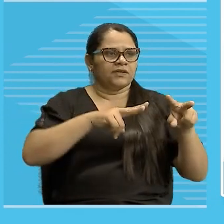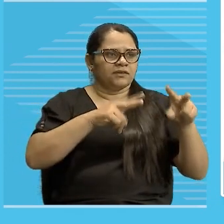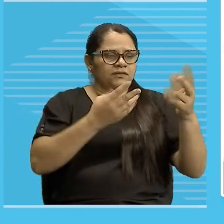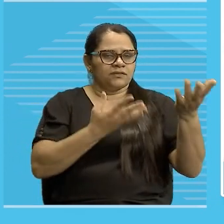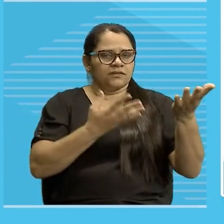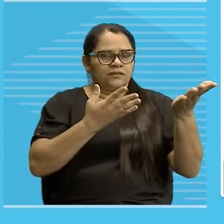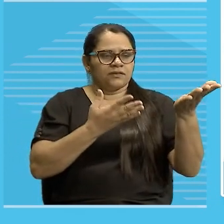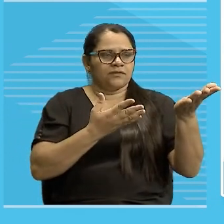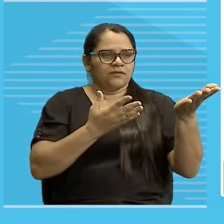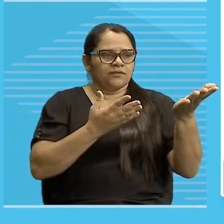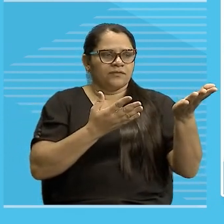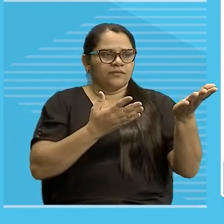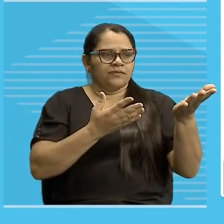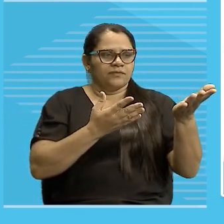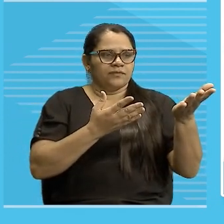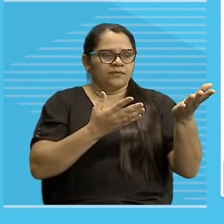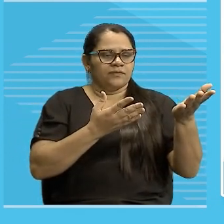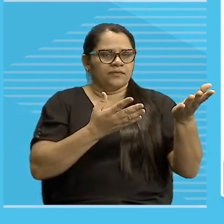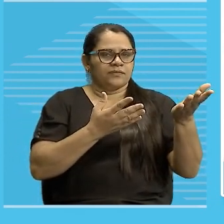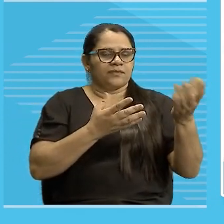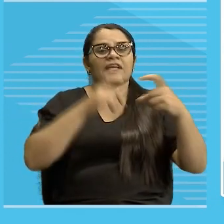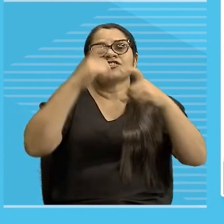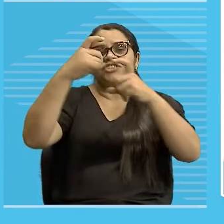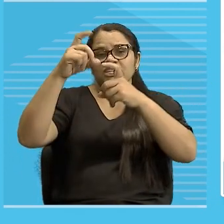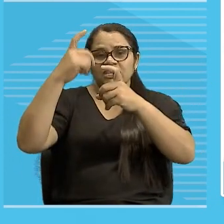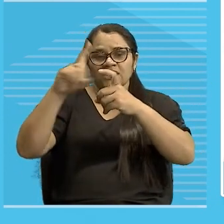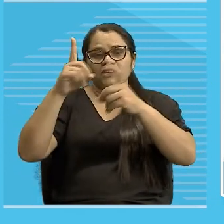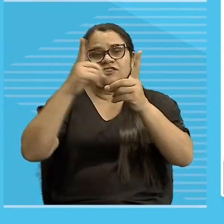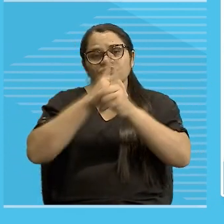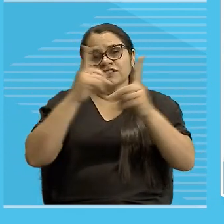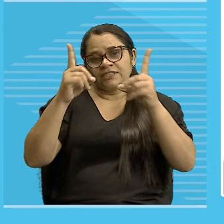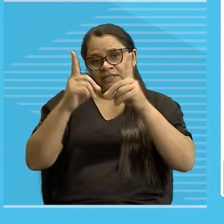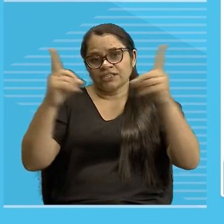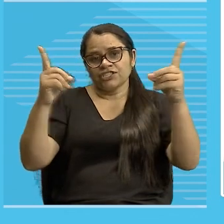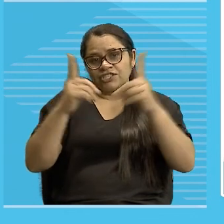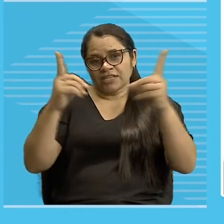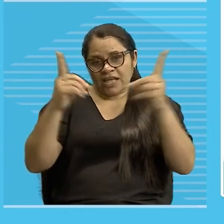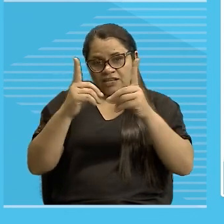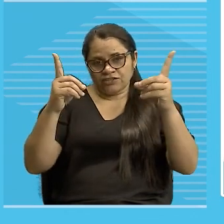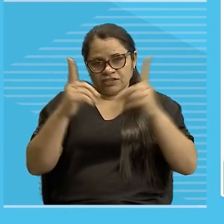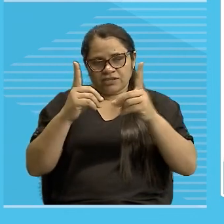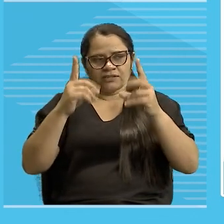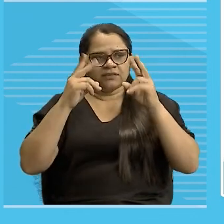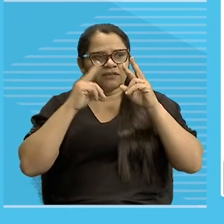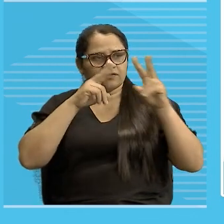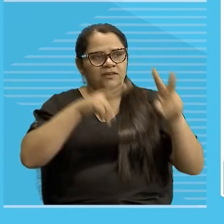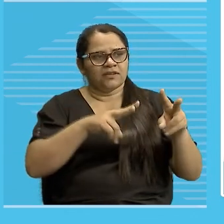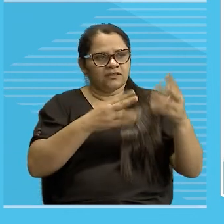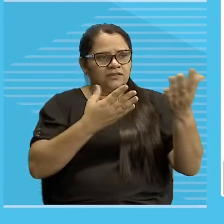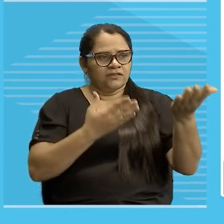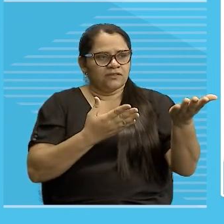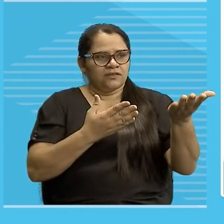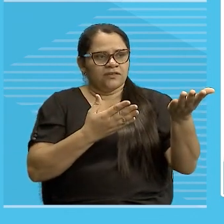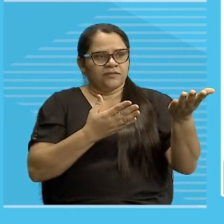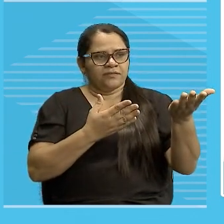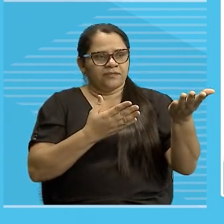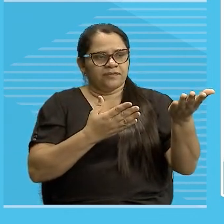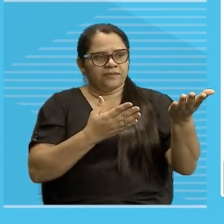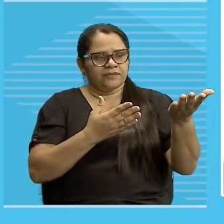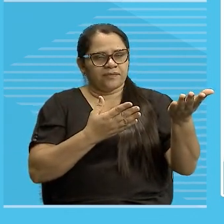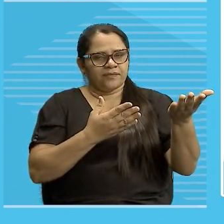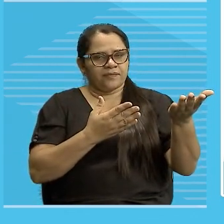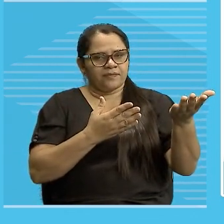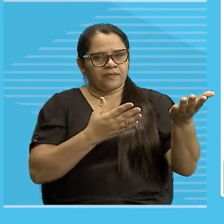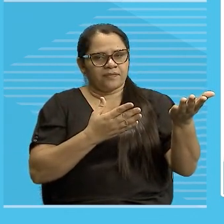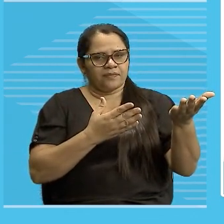tirinhas didáticas, procurem tirinhas didáticas, que é muito bom, custódio é maravilhoso, eu adoro, usar as tirinhas deles,